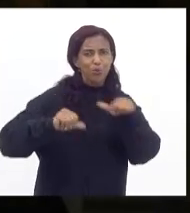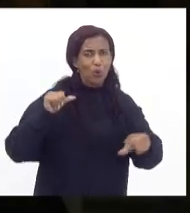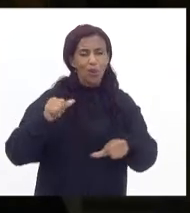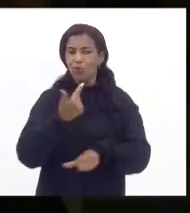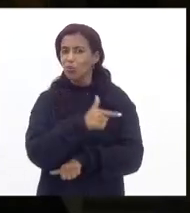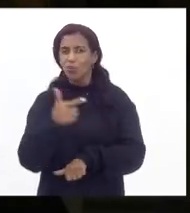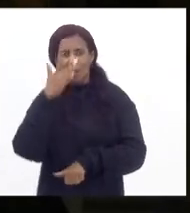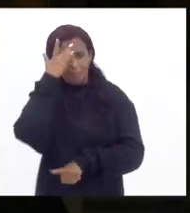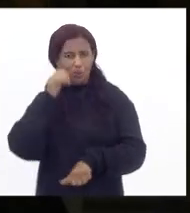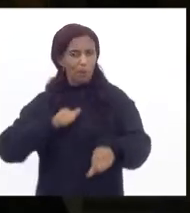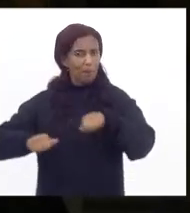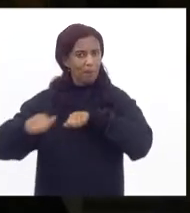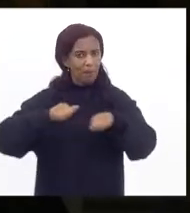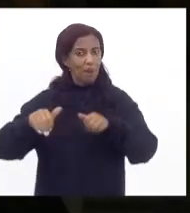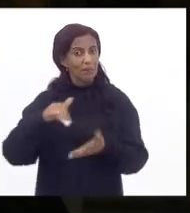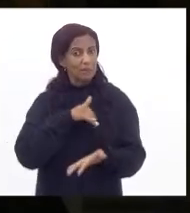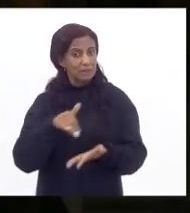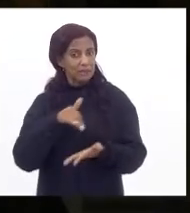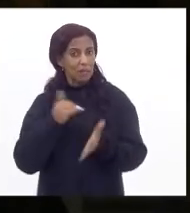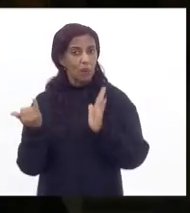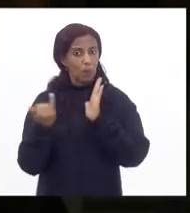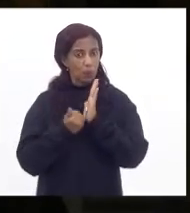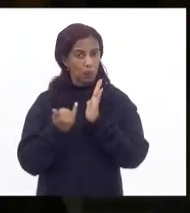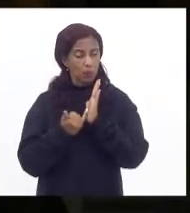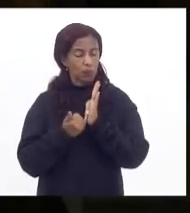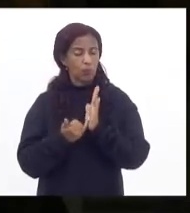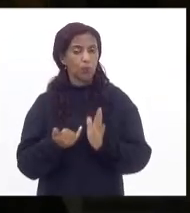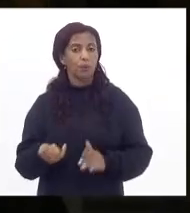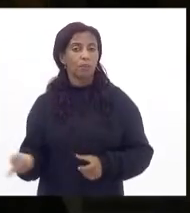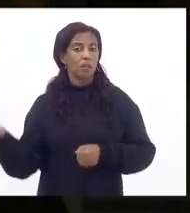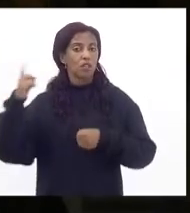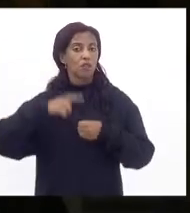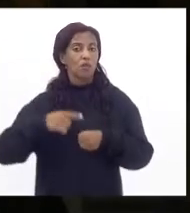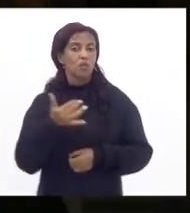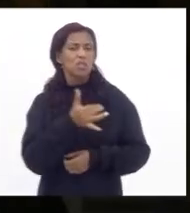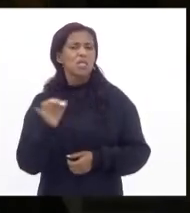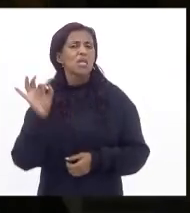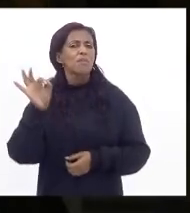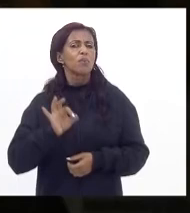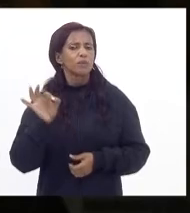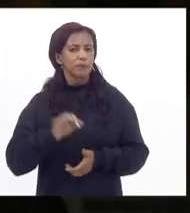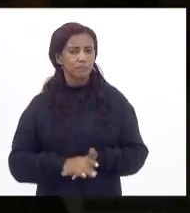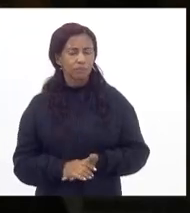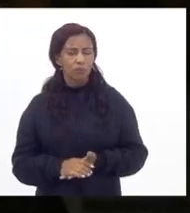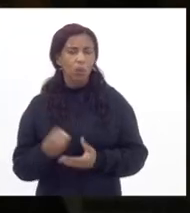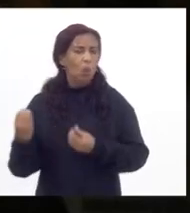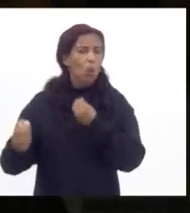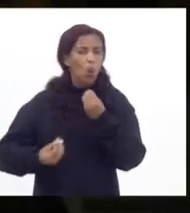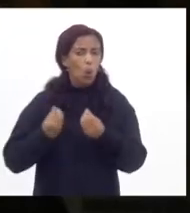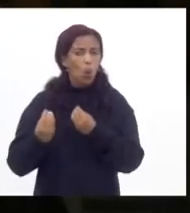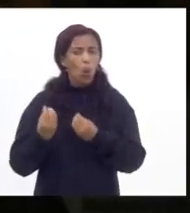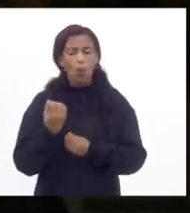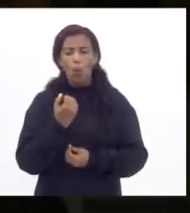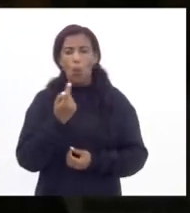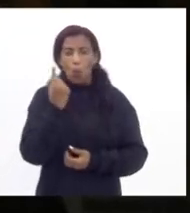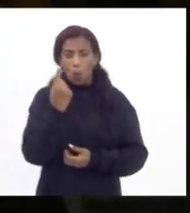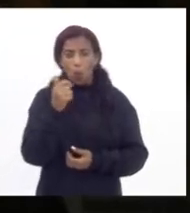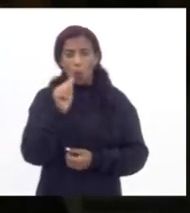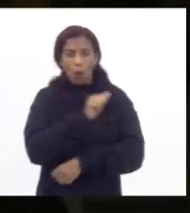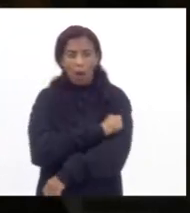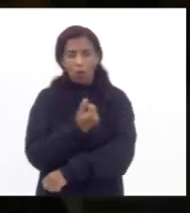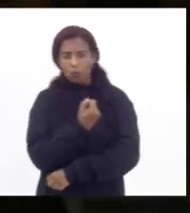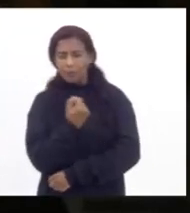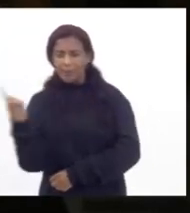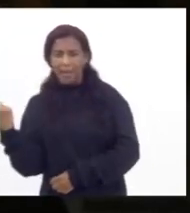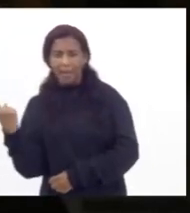o secretário e governador publicaram decretos para que volte 100% como é que vai sair um aluno vai entrar outro para usar a